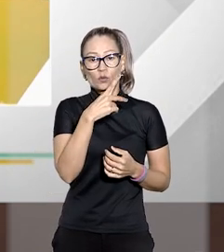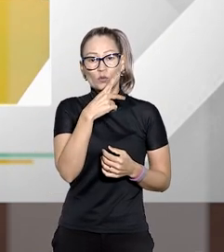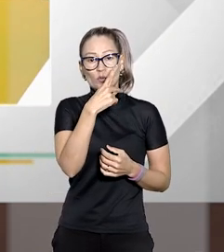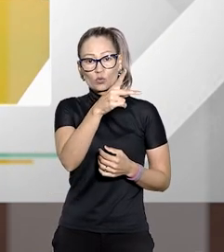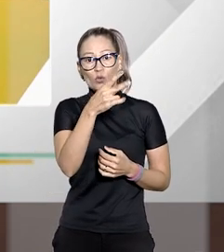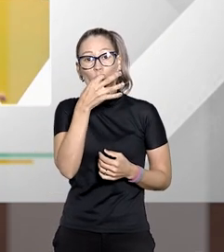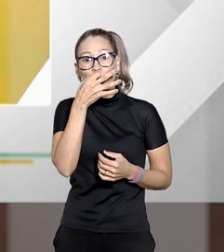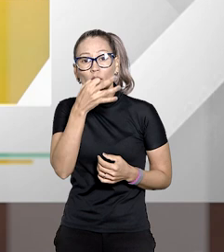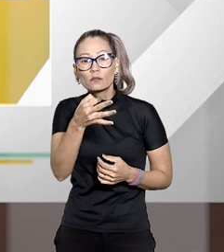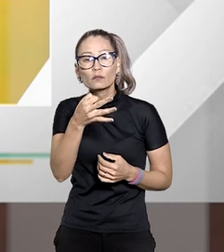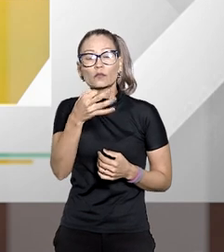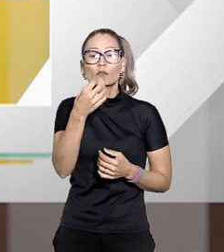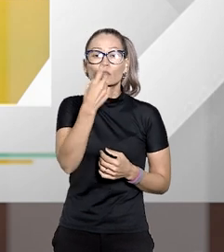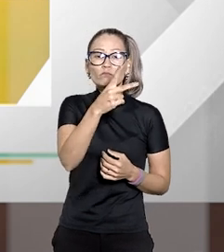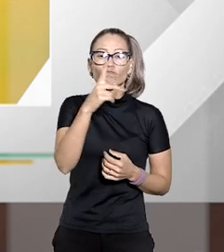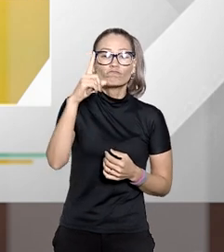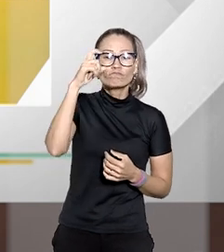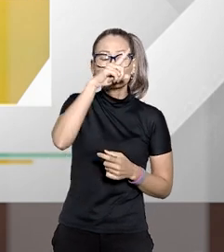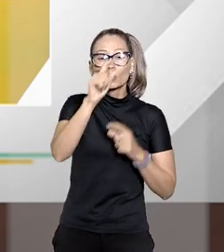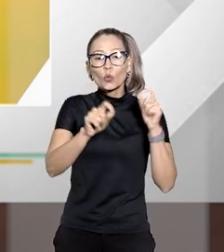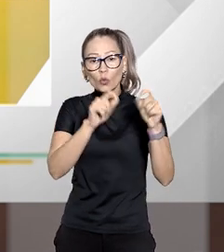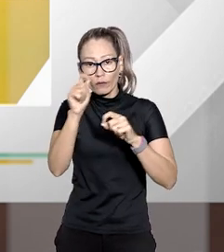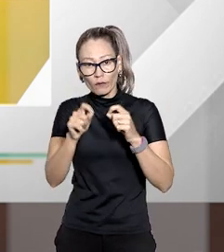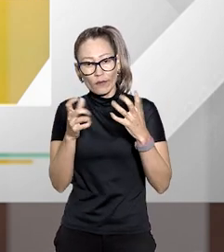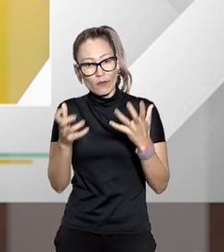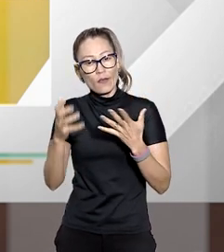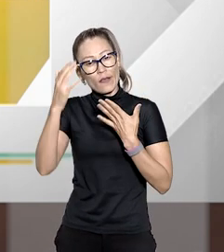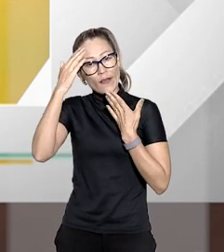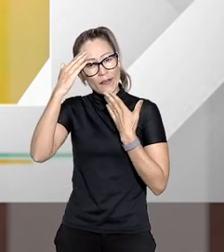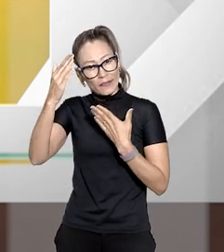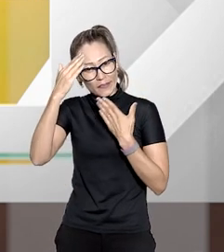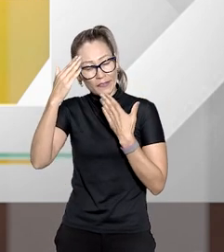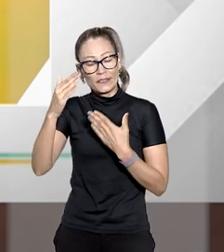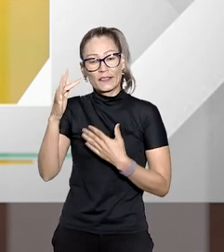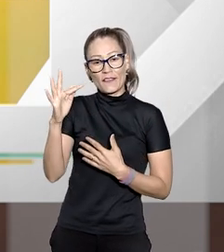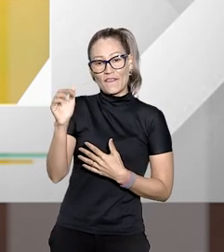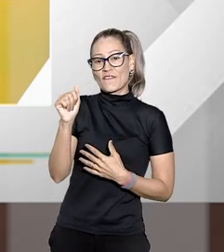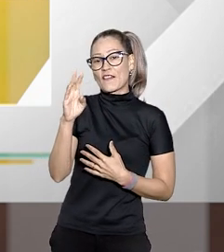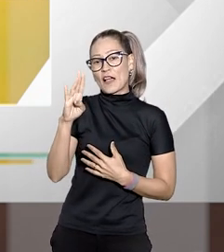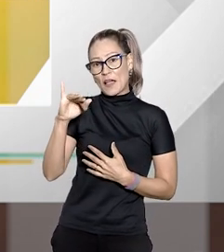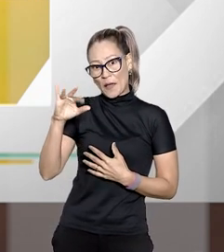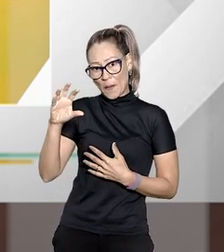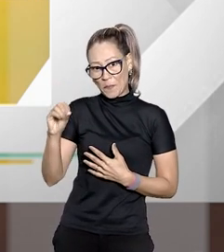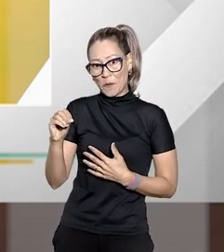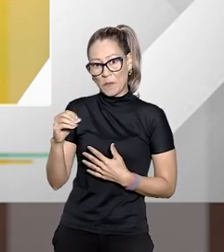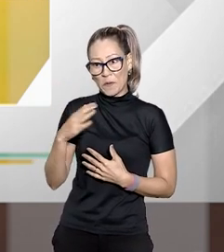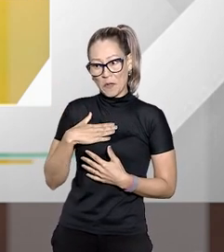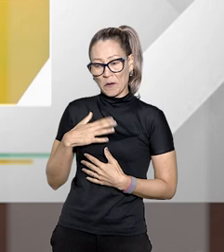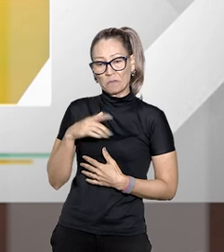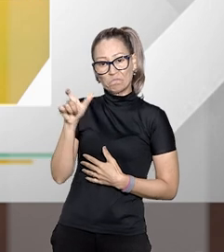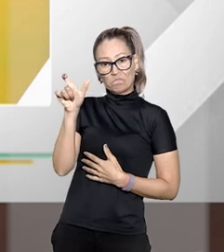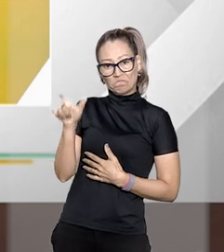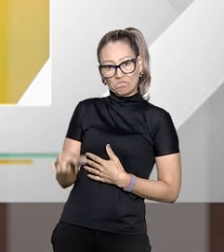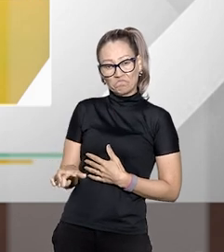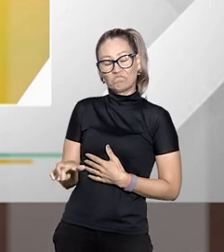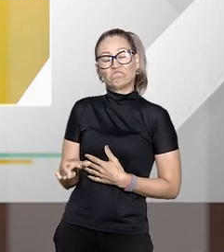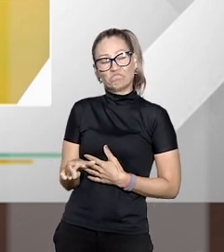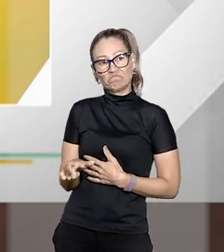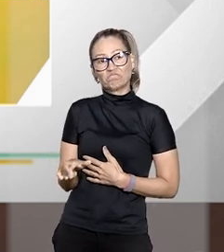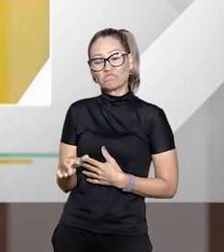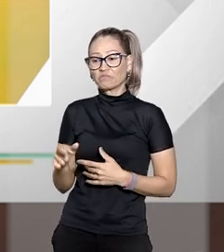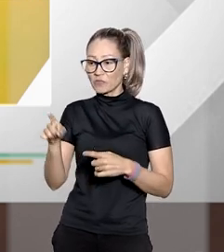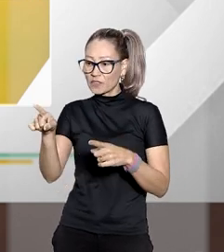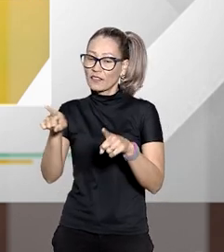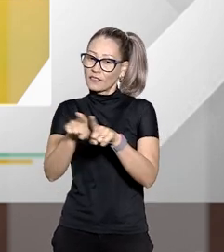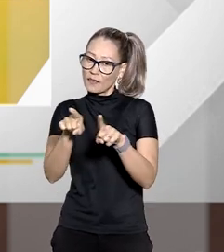opinião em relação aos desafios primeiro agradecer as palavras generosas do Fábio oráculo então